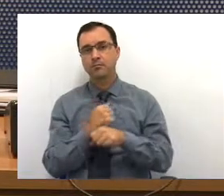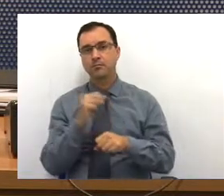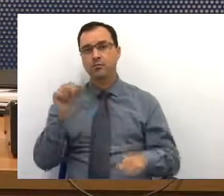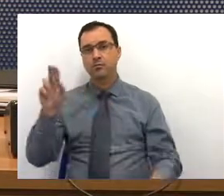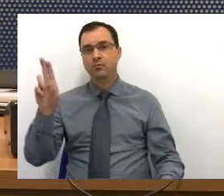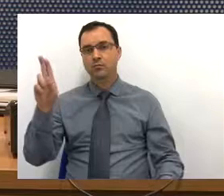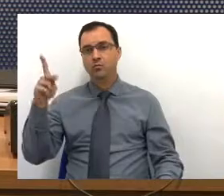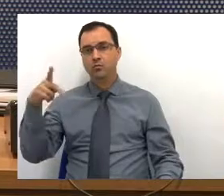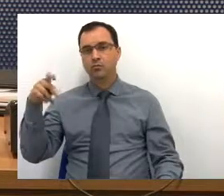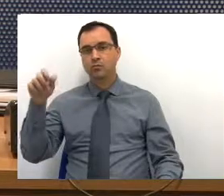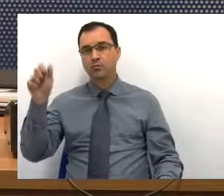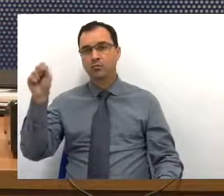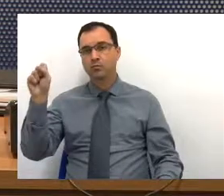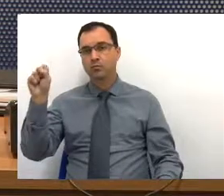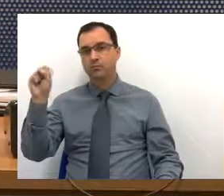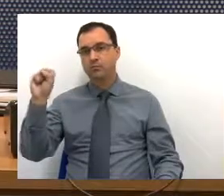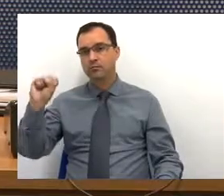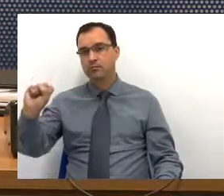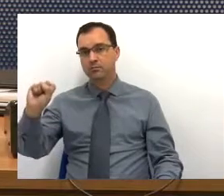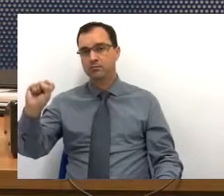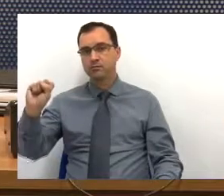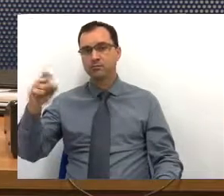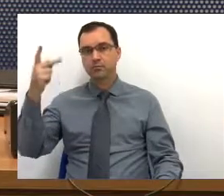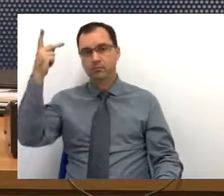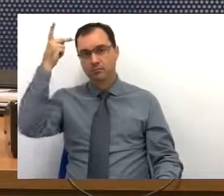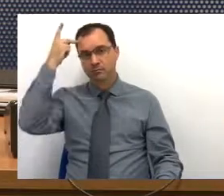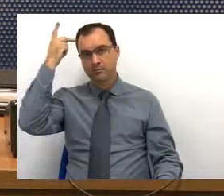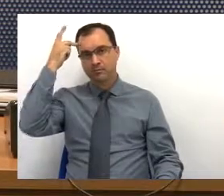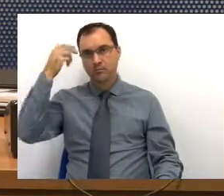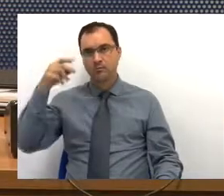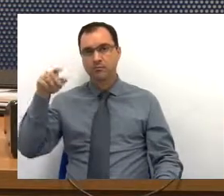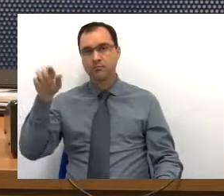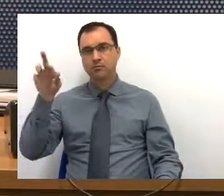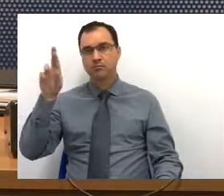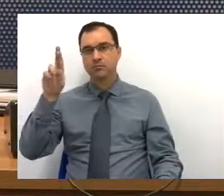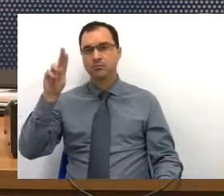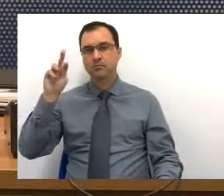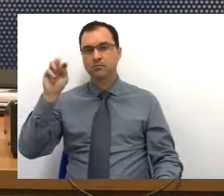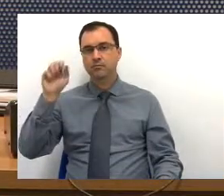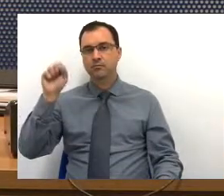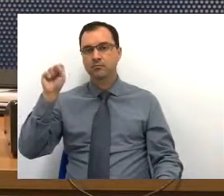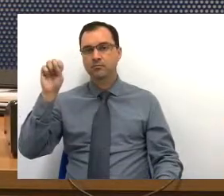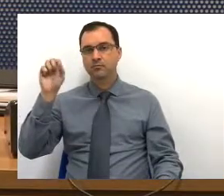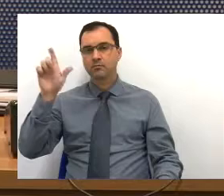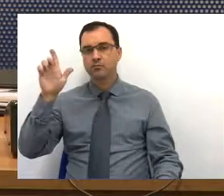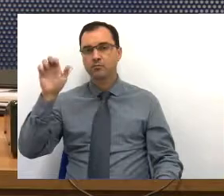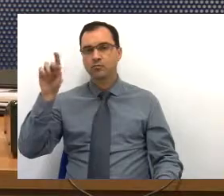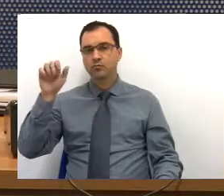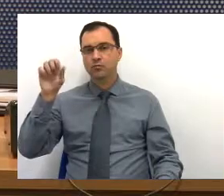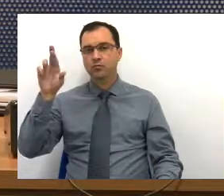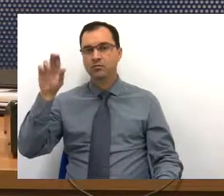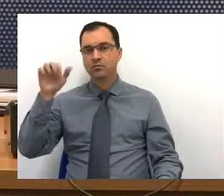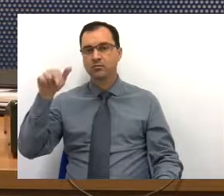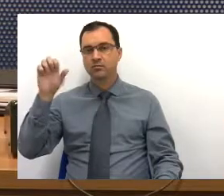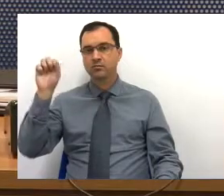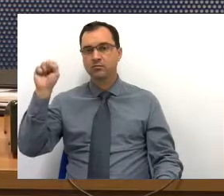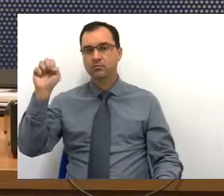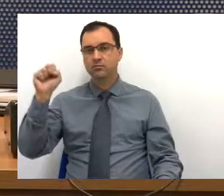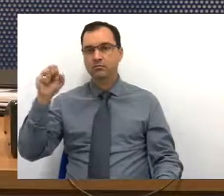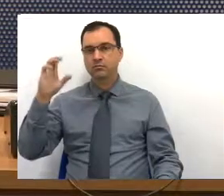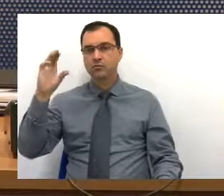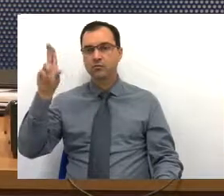UPAs na UPA Paulista, aqui na Transguarulhense, e na UPA Cumbica, ali perto da Dutra,